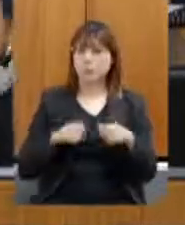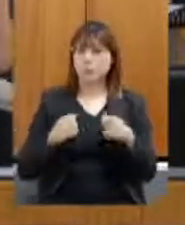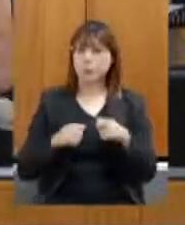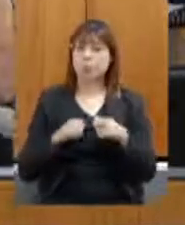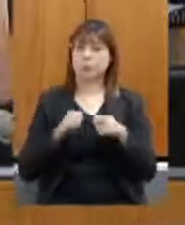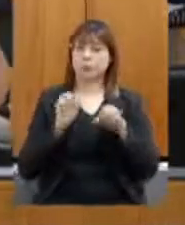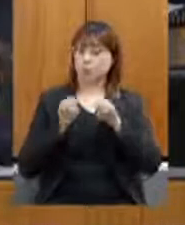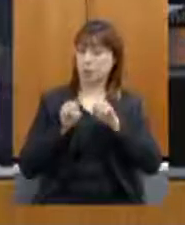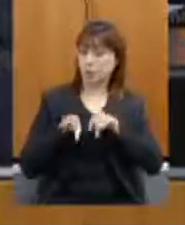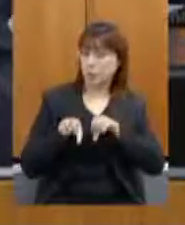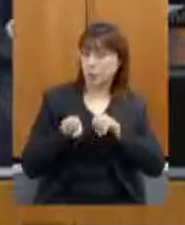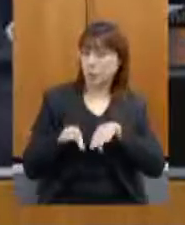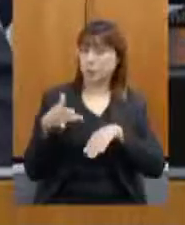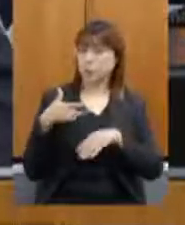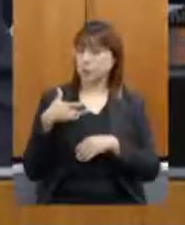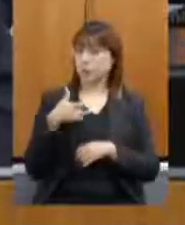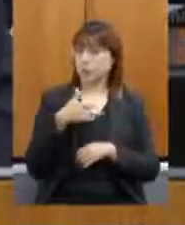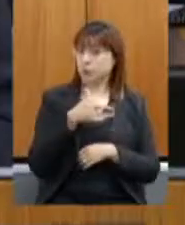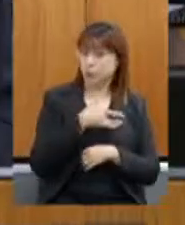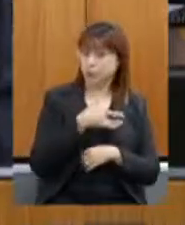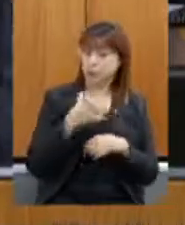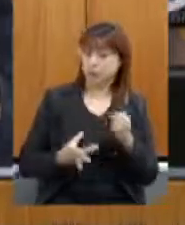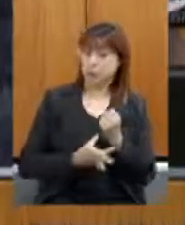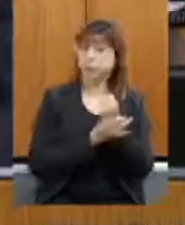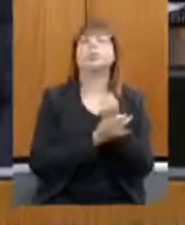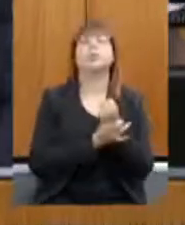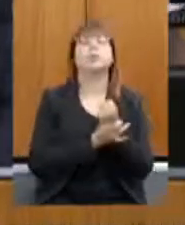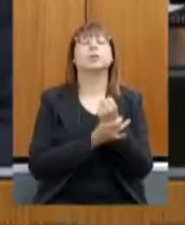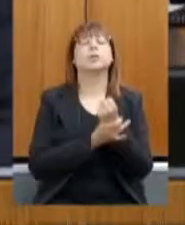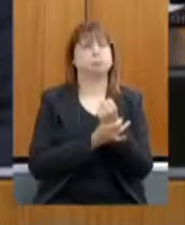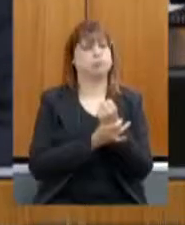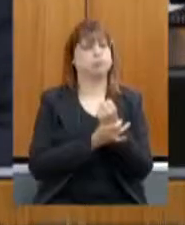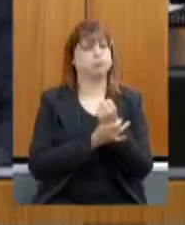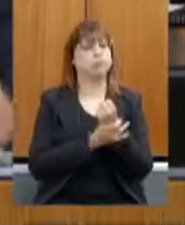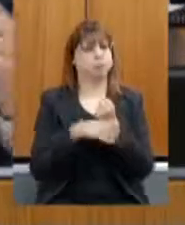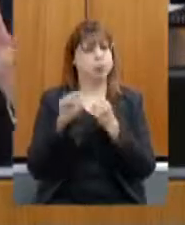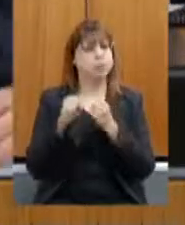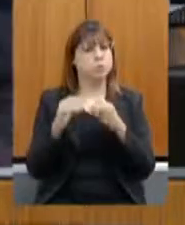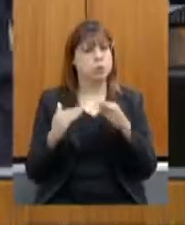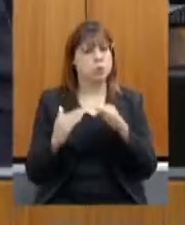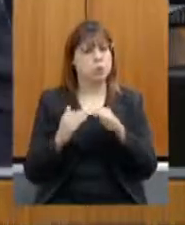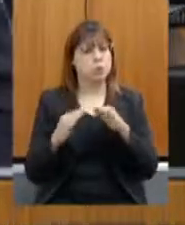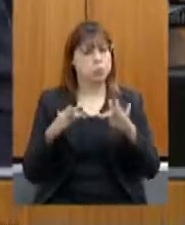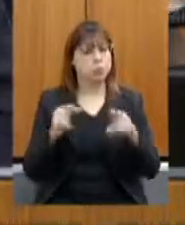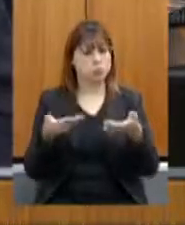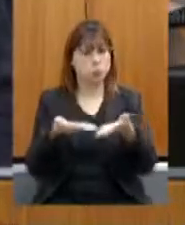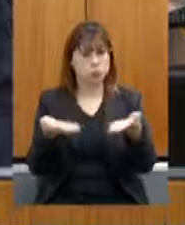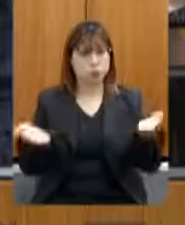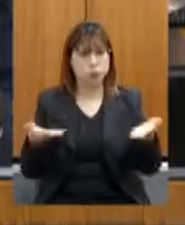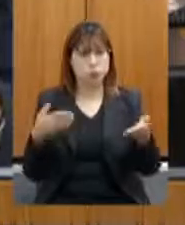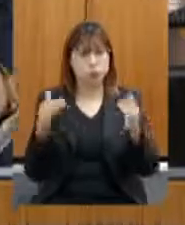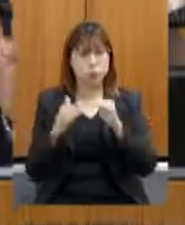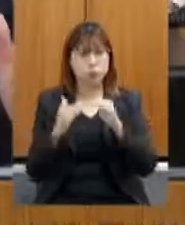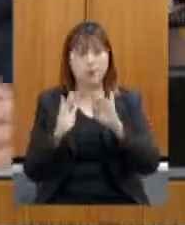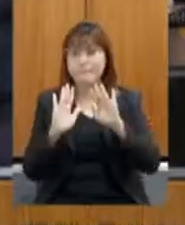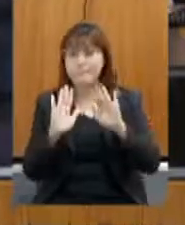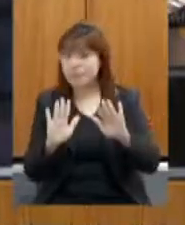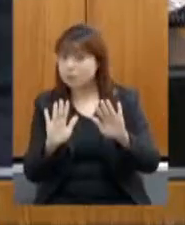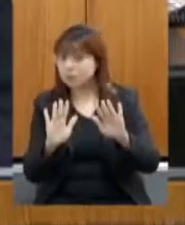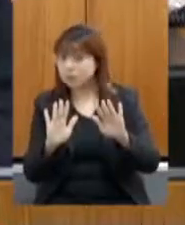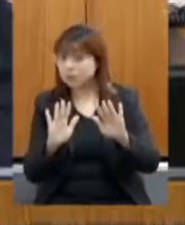educação saúde e segurança sim concordo e todos concordamos com isso mas ninguém